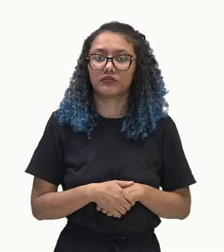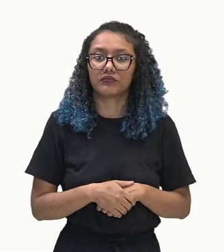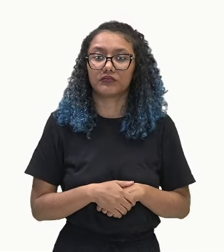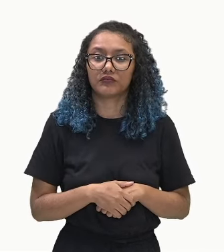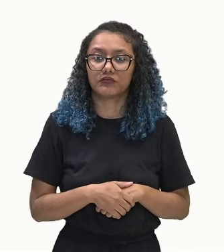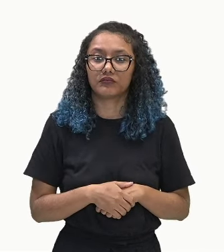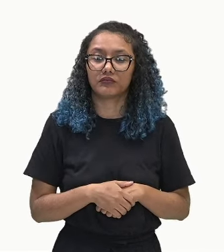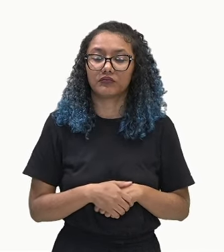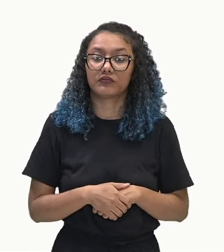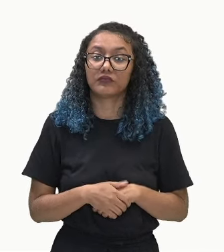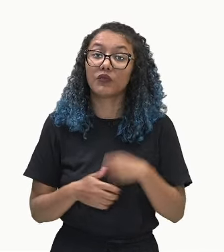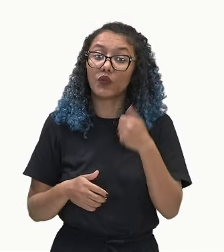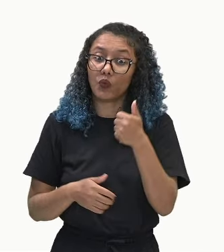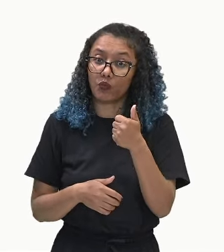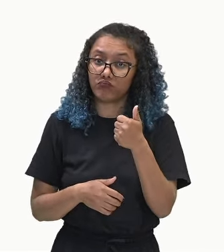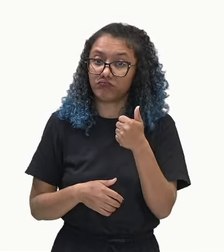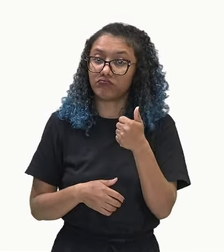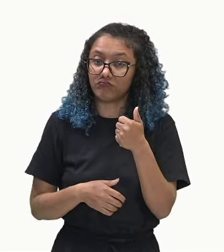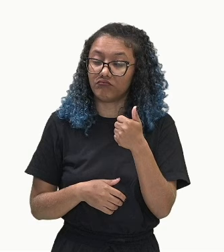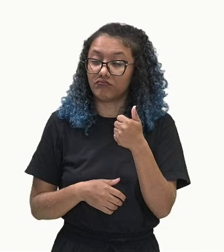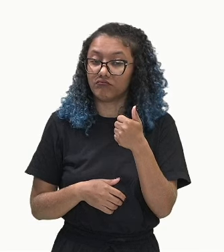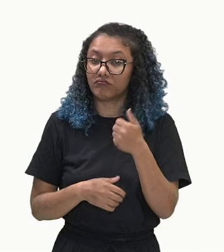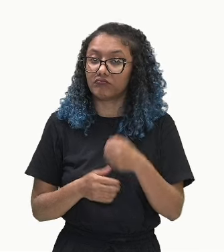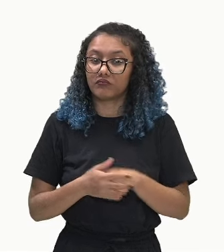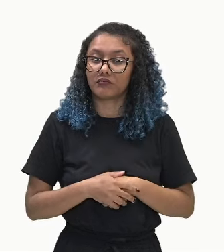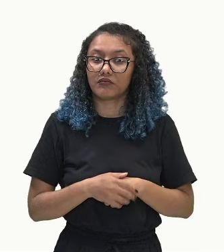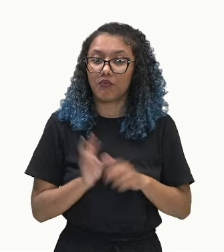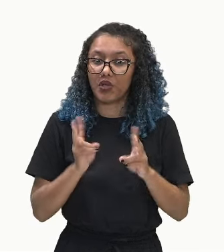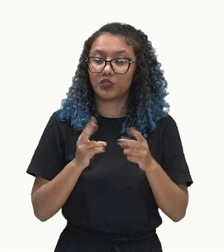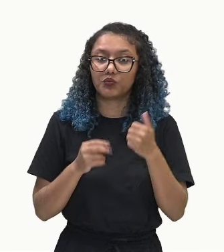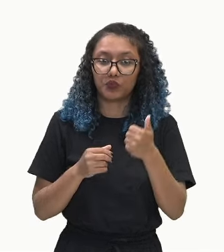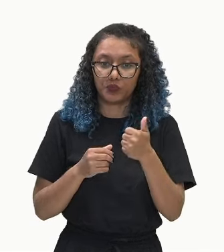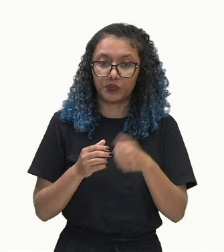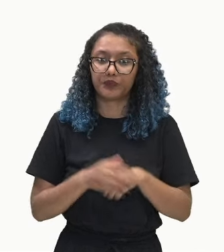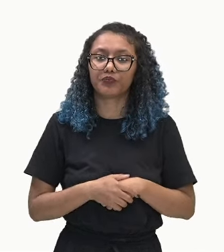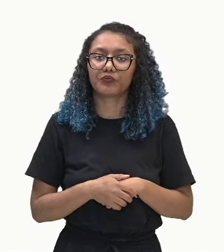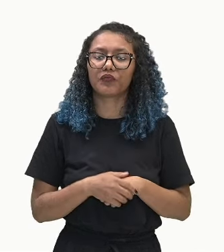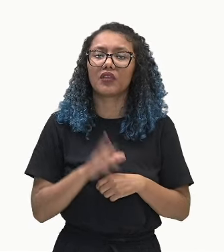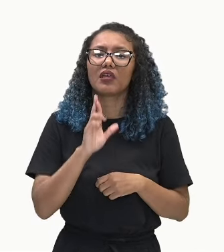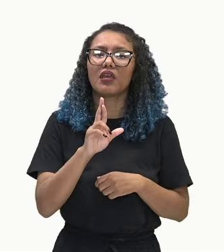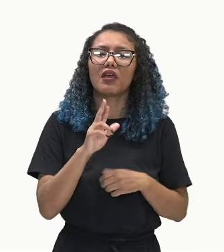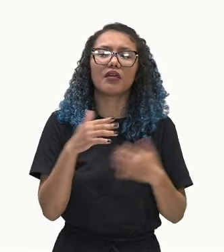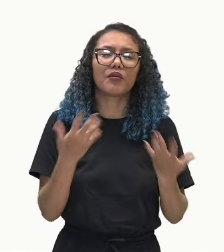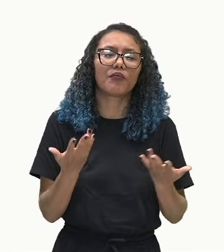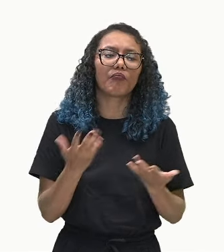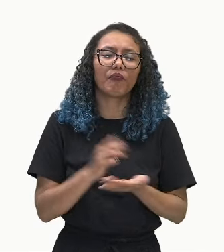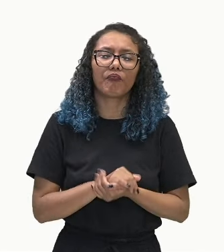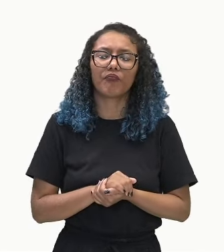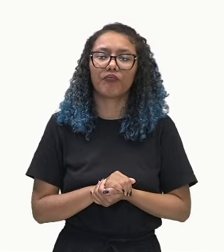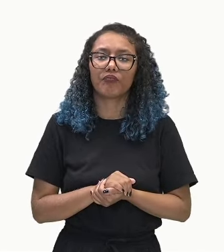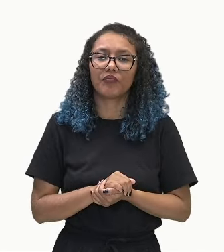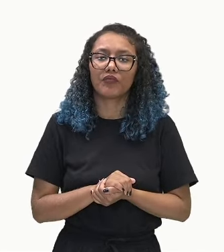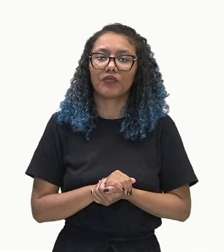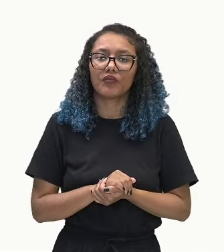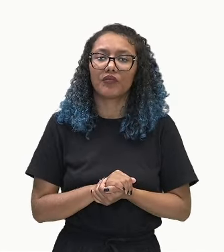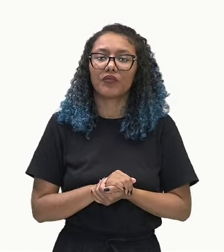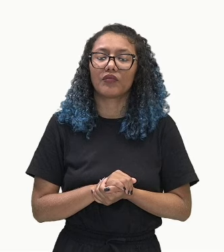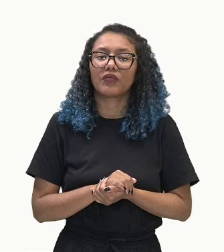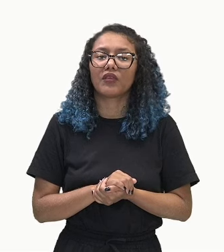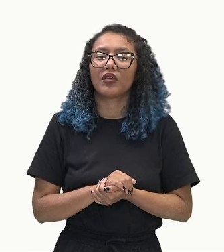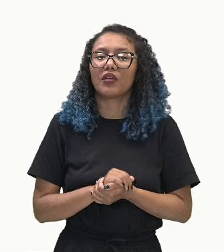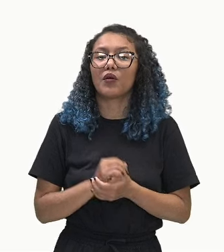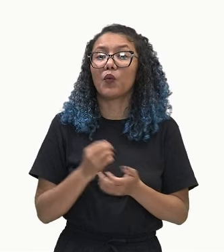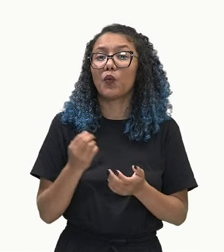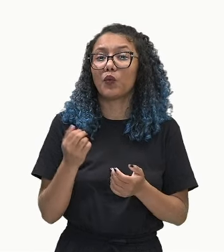Nesse caso, é o próprio 1. E a razão é quem? A razão vai ser o segundo termo, que é 3,